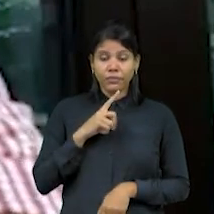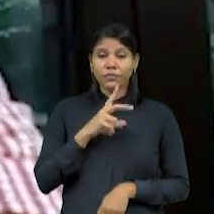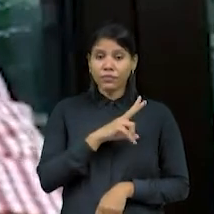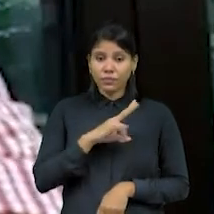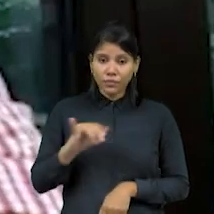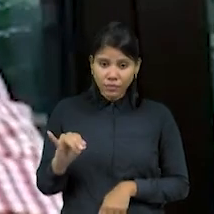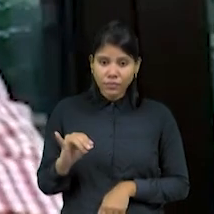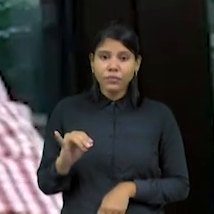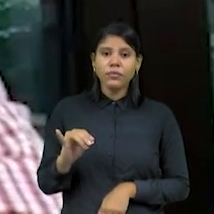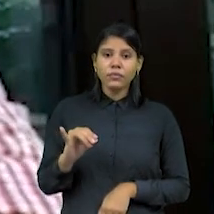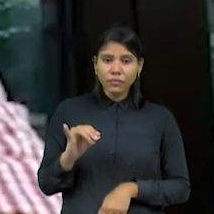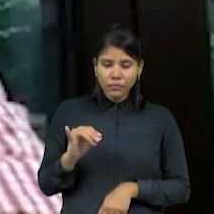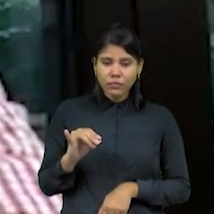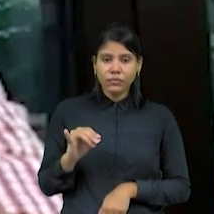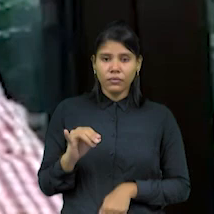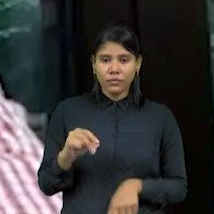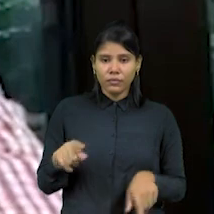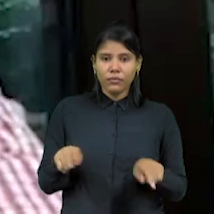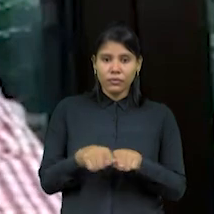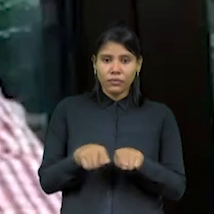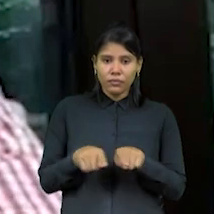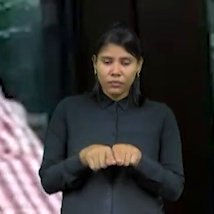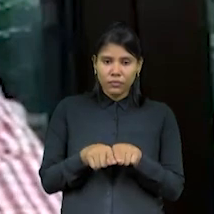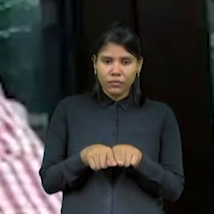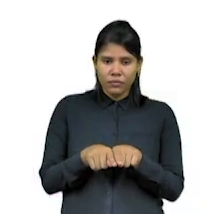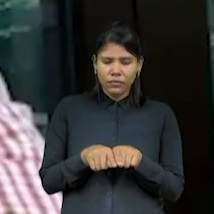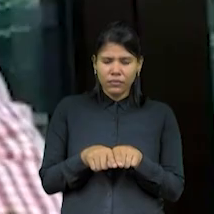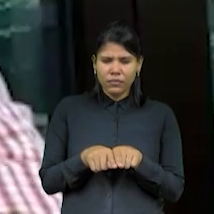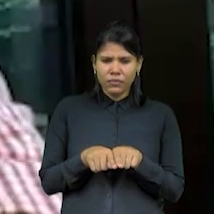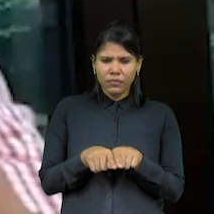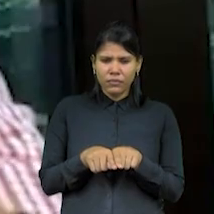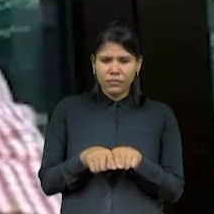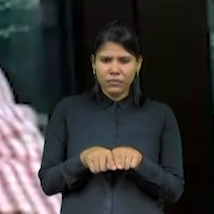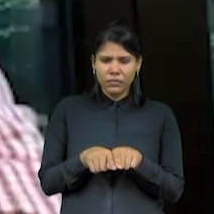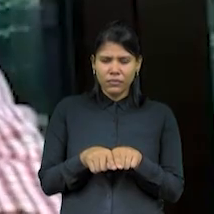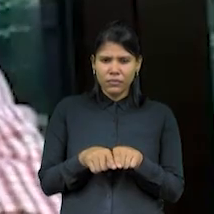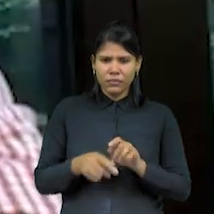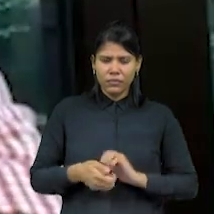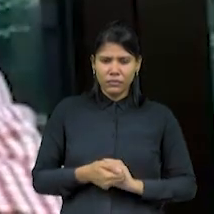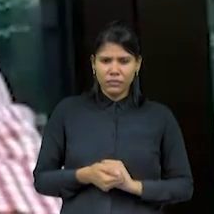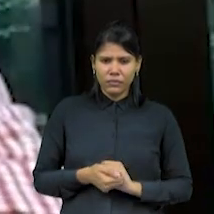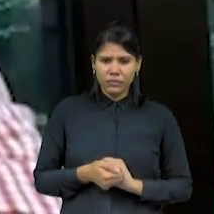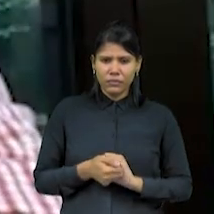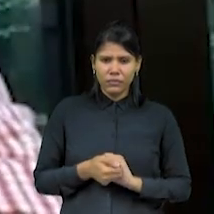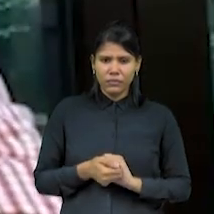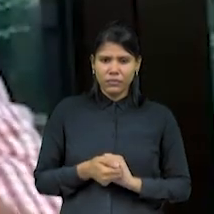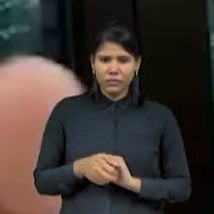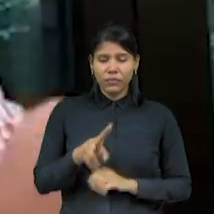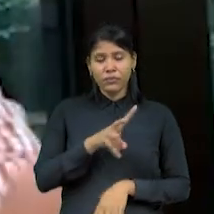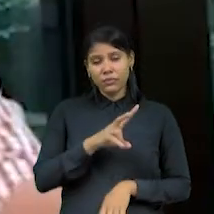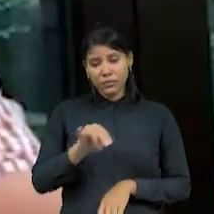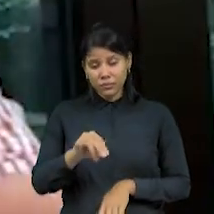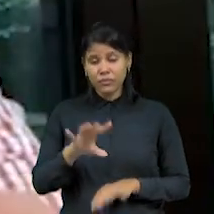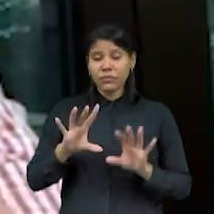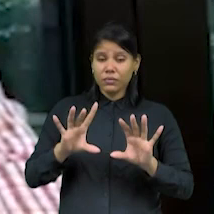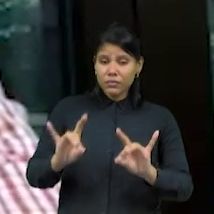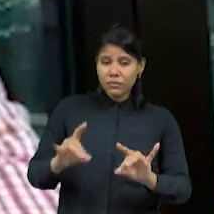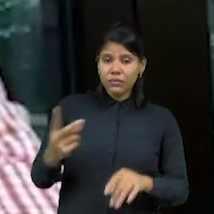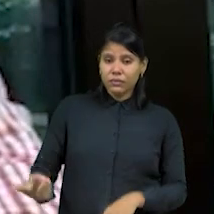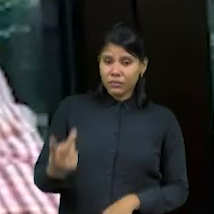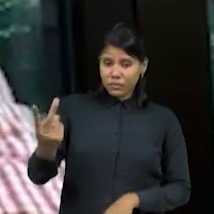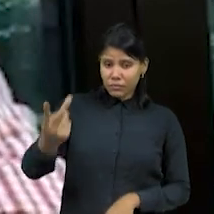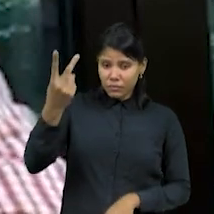impacto no preço também final, porque vai mexer com a tabela de frete. Então, tudo isso vai acabar interferindo no preço do produto final,